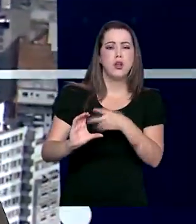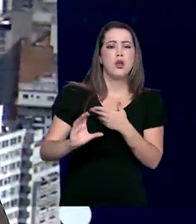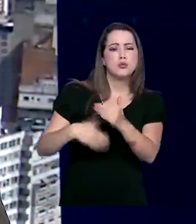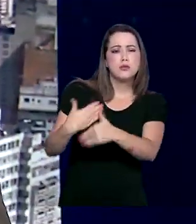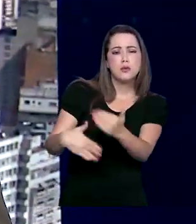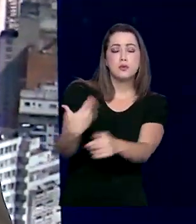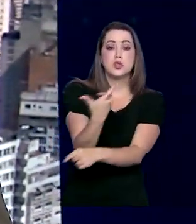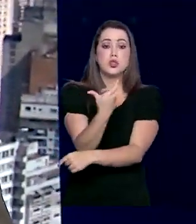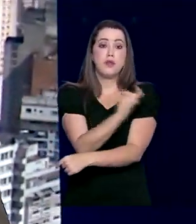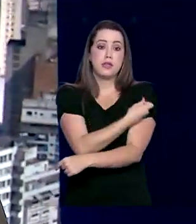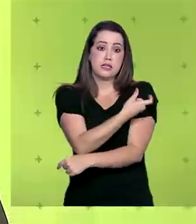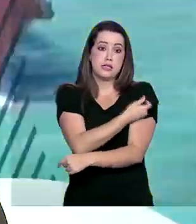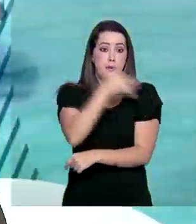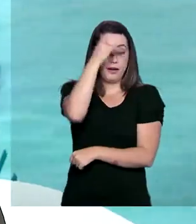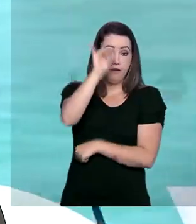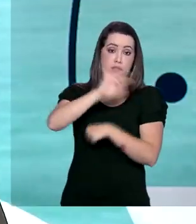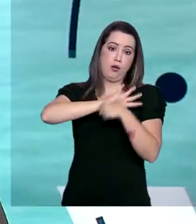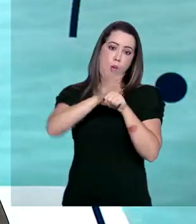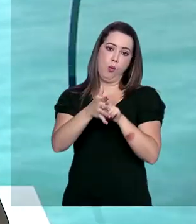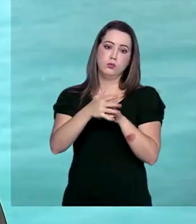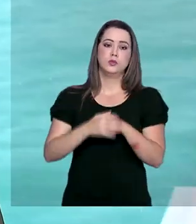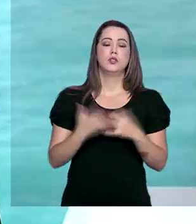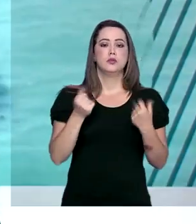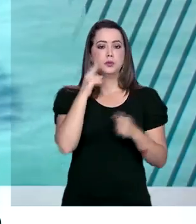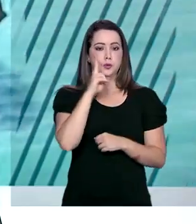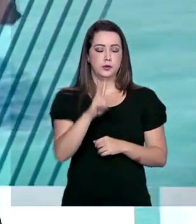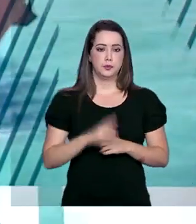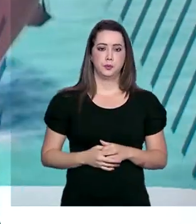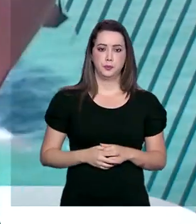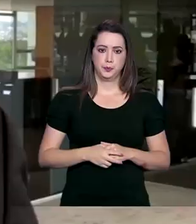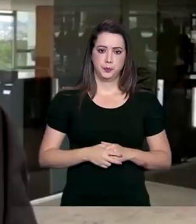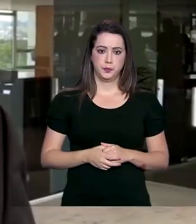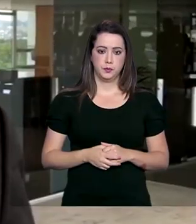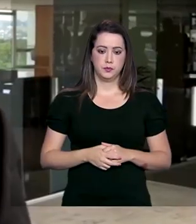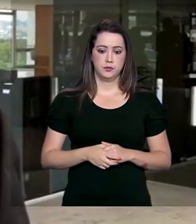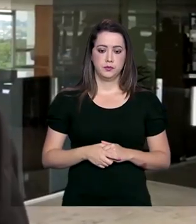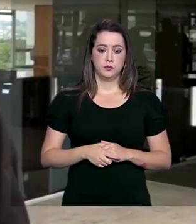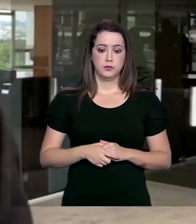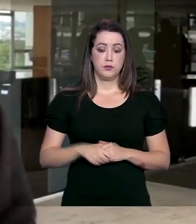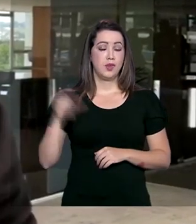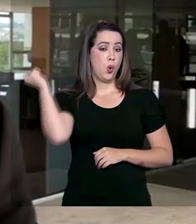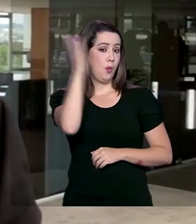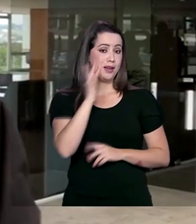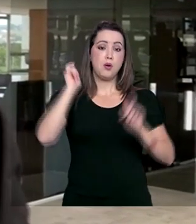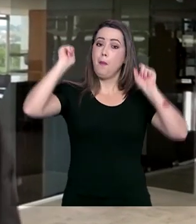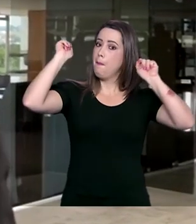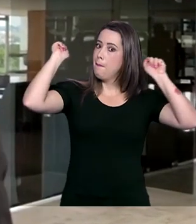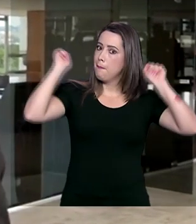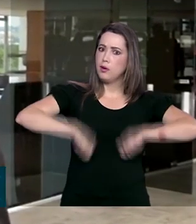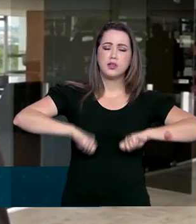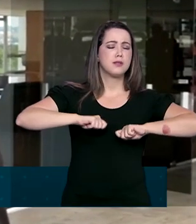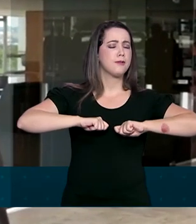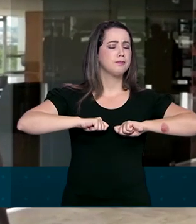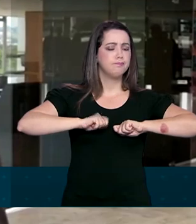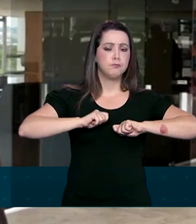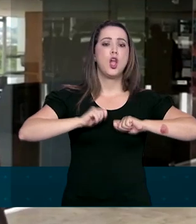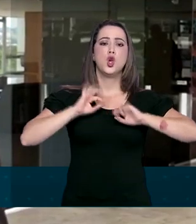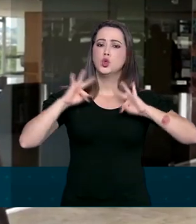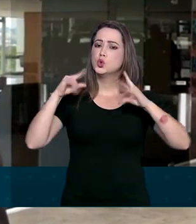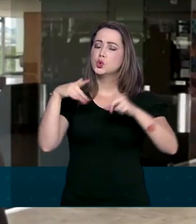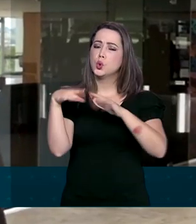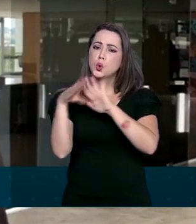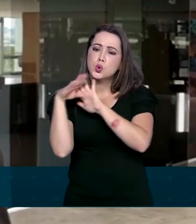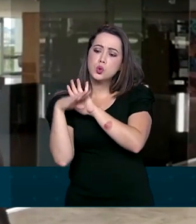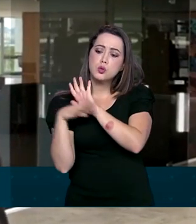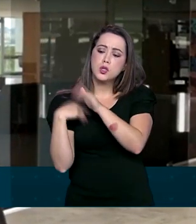de uma vacina para a Covid-19. Vamos ouvir o ministro. O Brasil tem capacidade de estar em todos os projetos